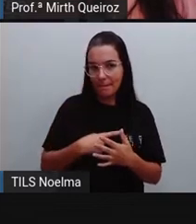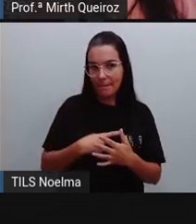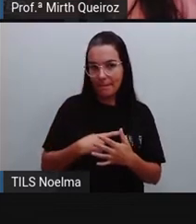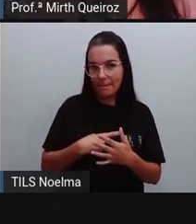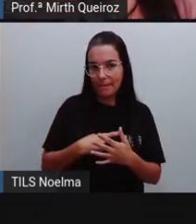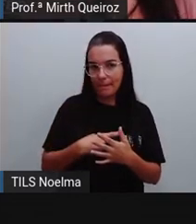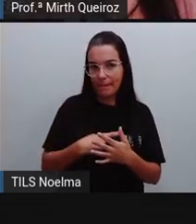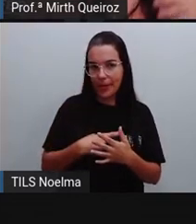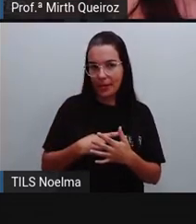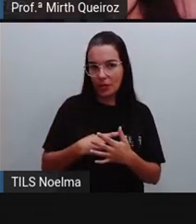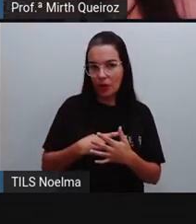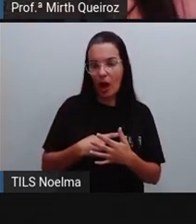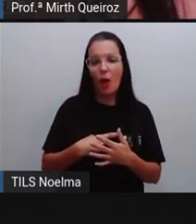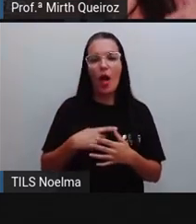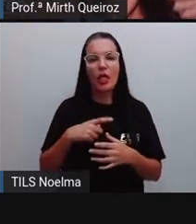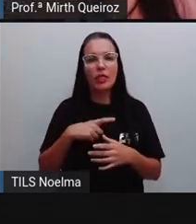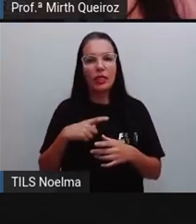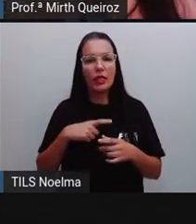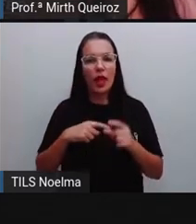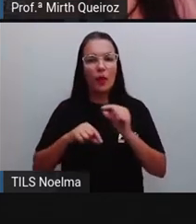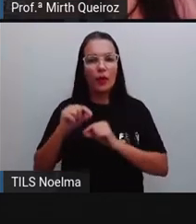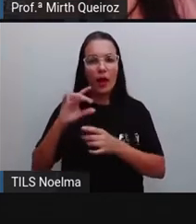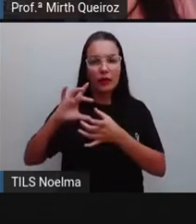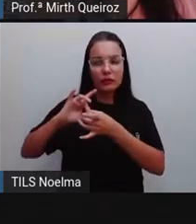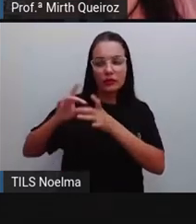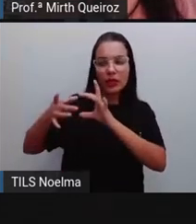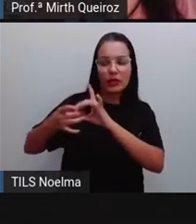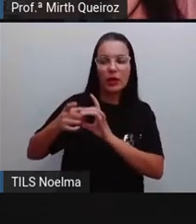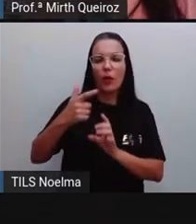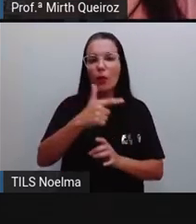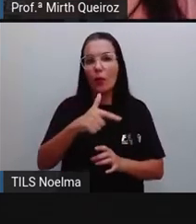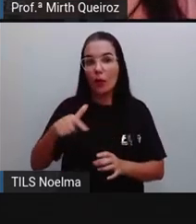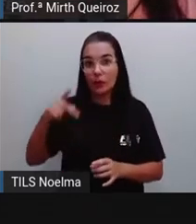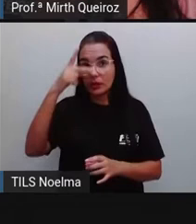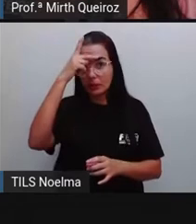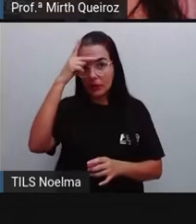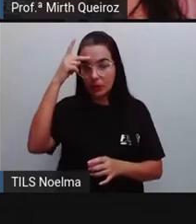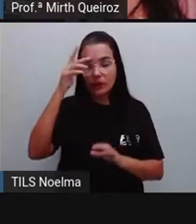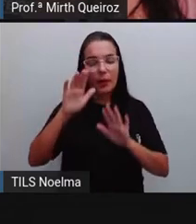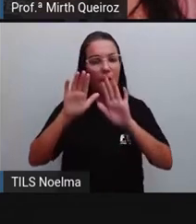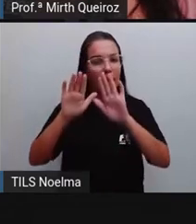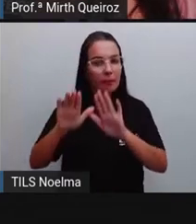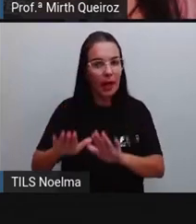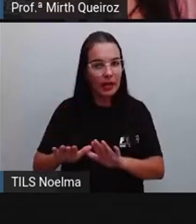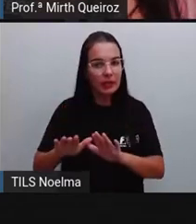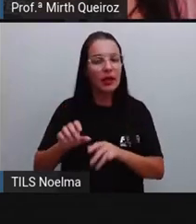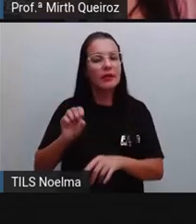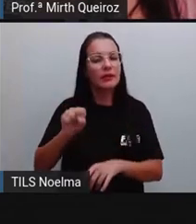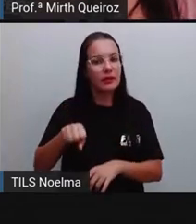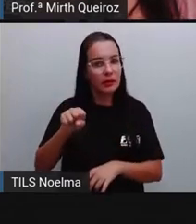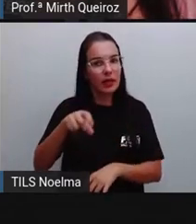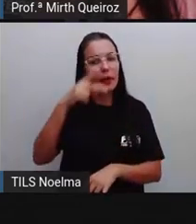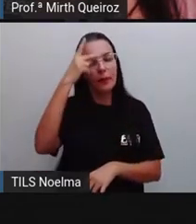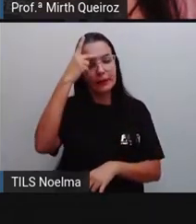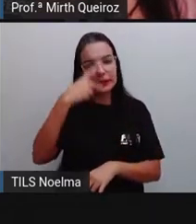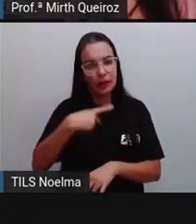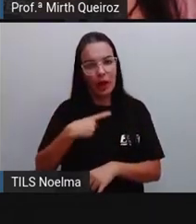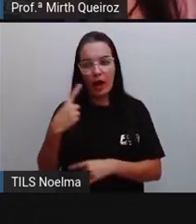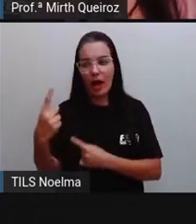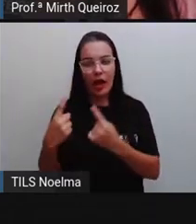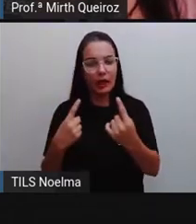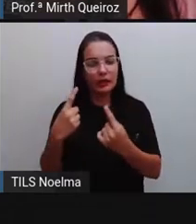Social, onde vai haver a interação com outras pessoas, porém, essa rede, ela é pessoal, cada um